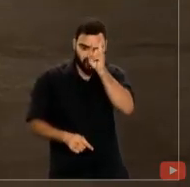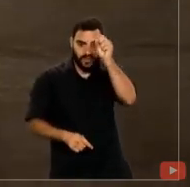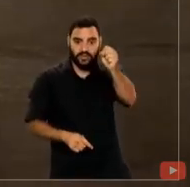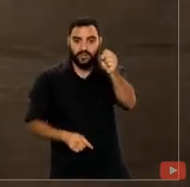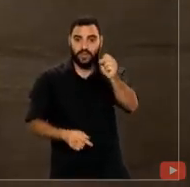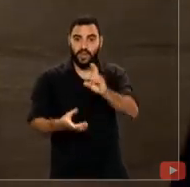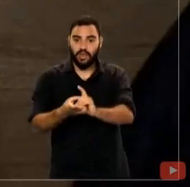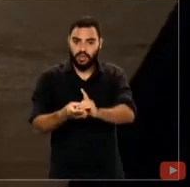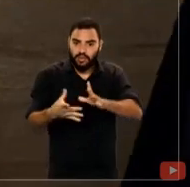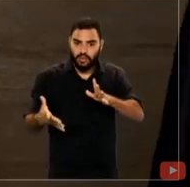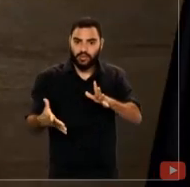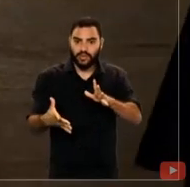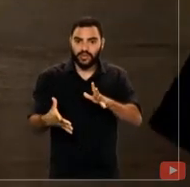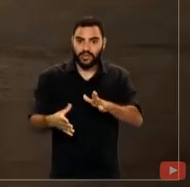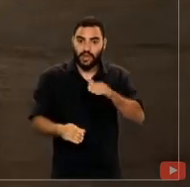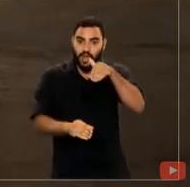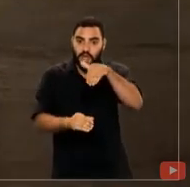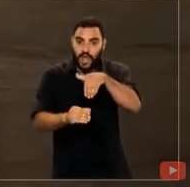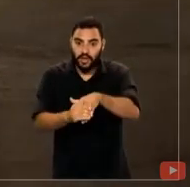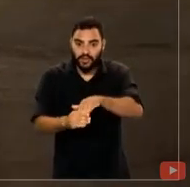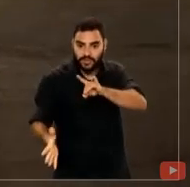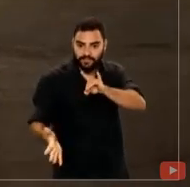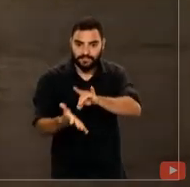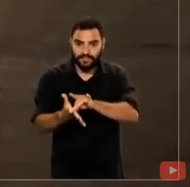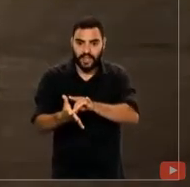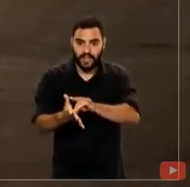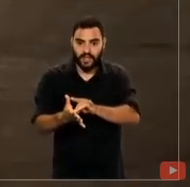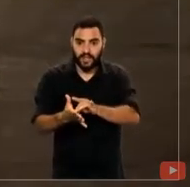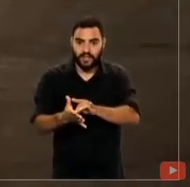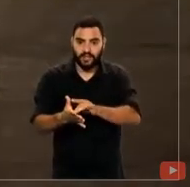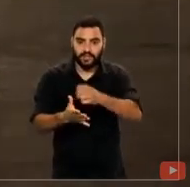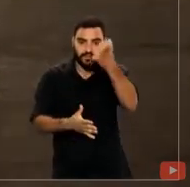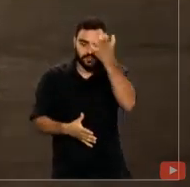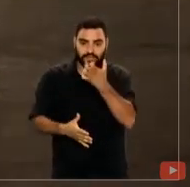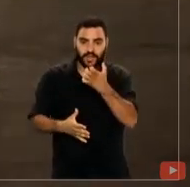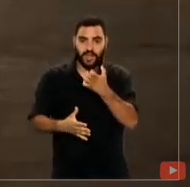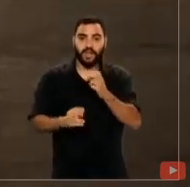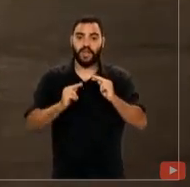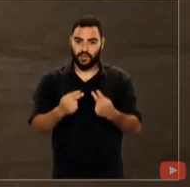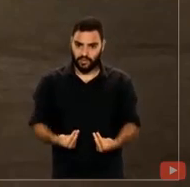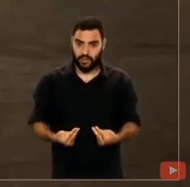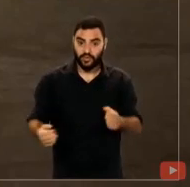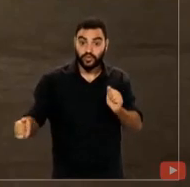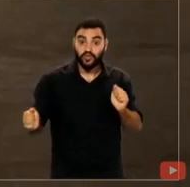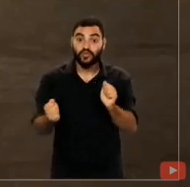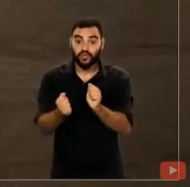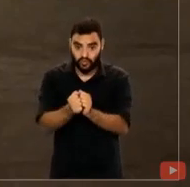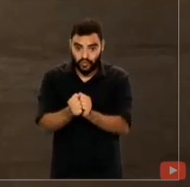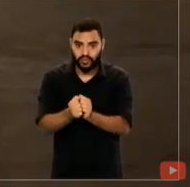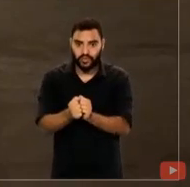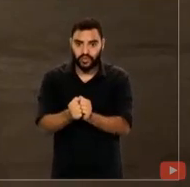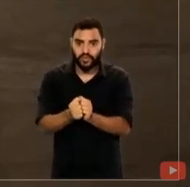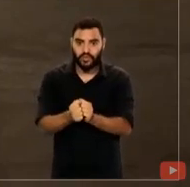pela realização de eleições limpas, transparentes e seguras. Juntos, acataremos